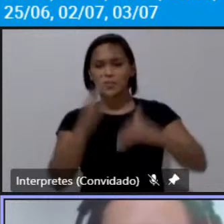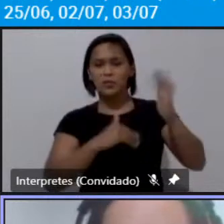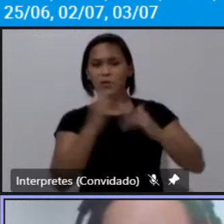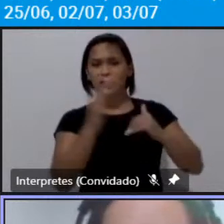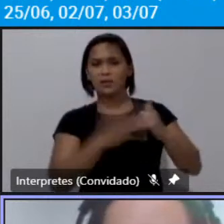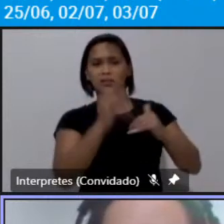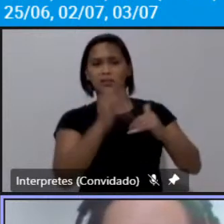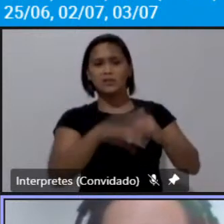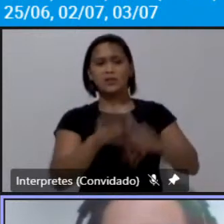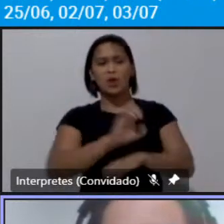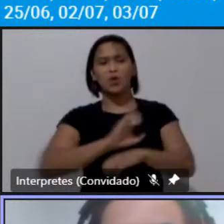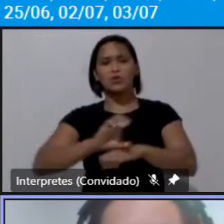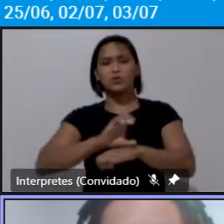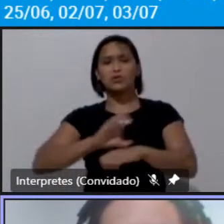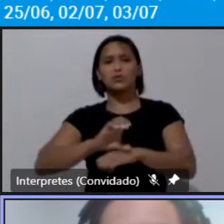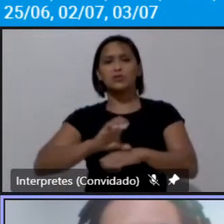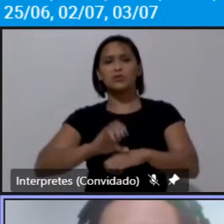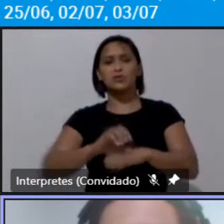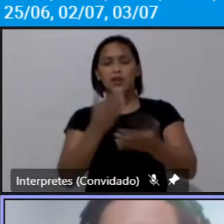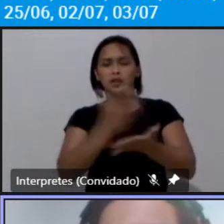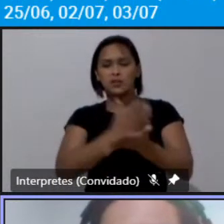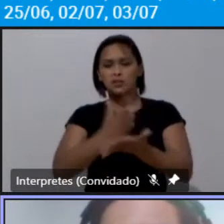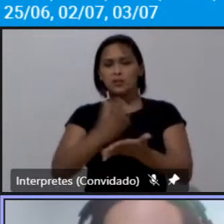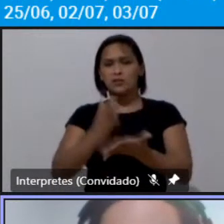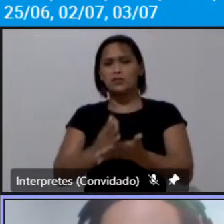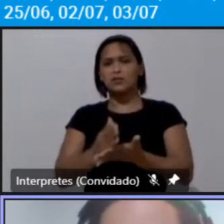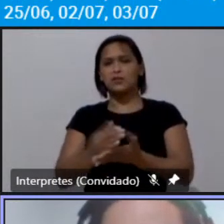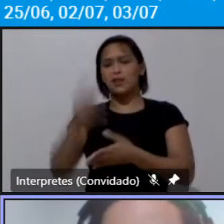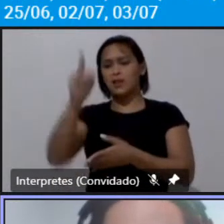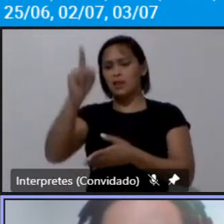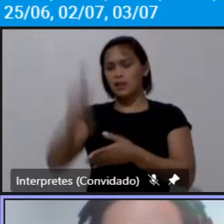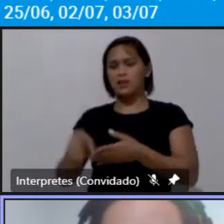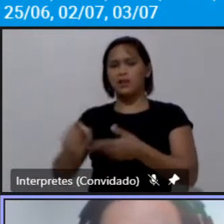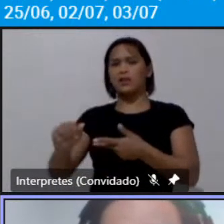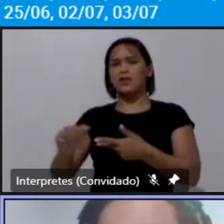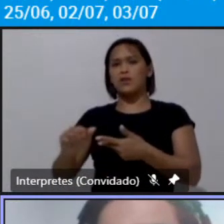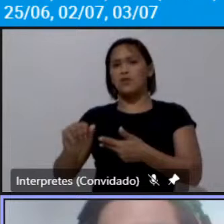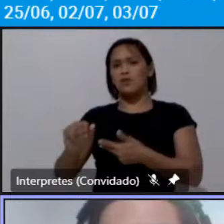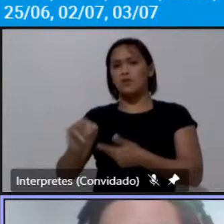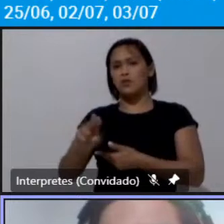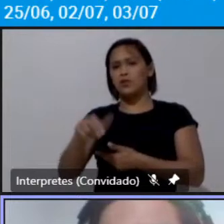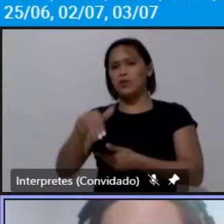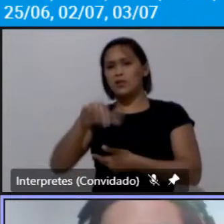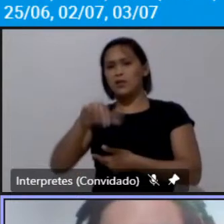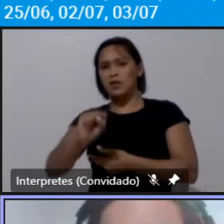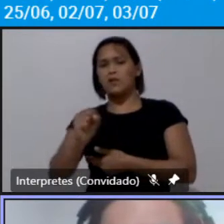constitucionais divididas entre união união estados e municípios